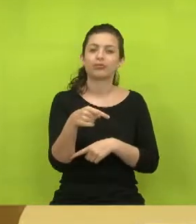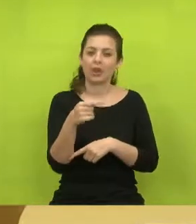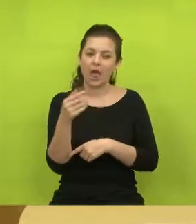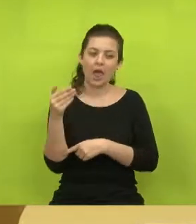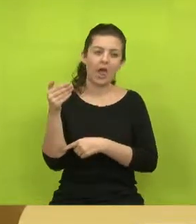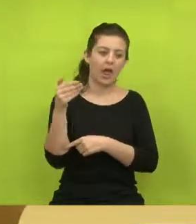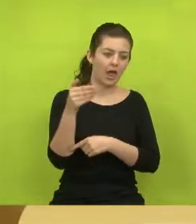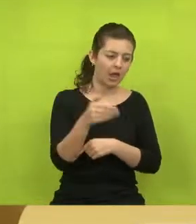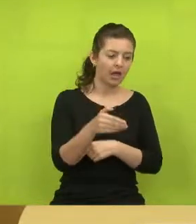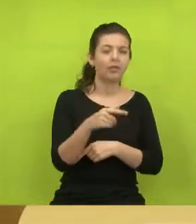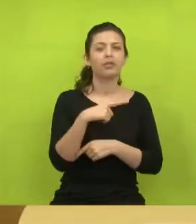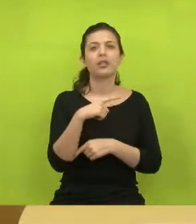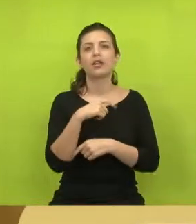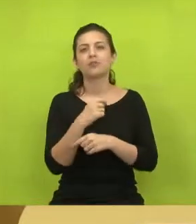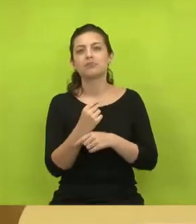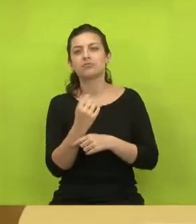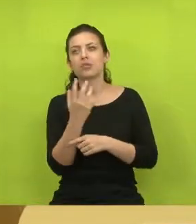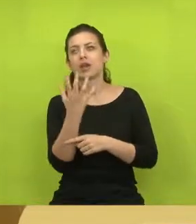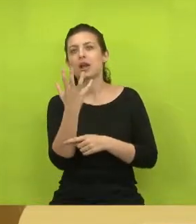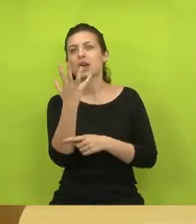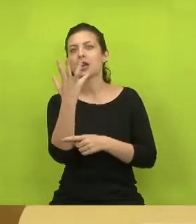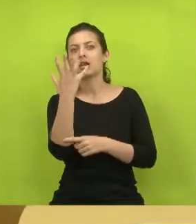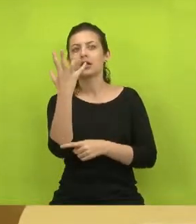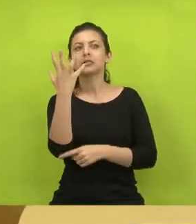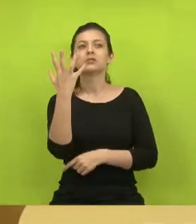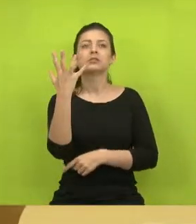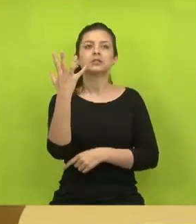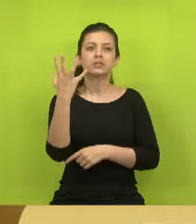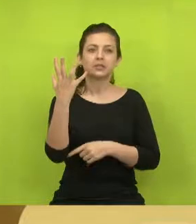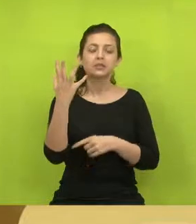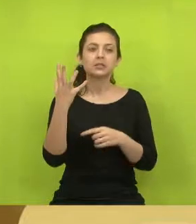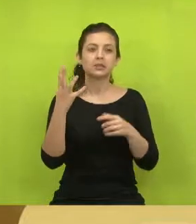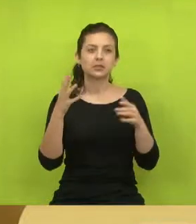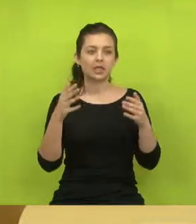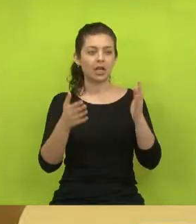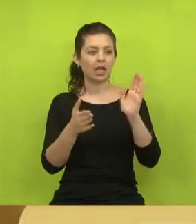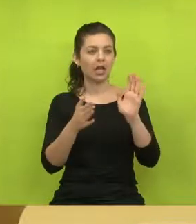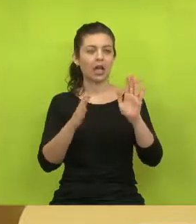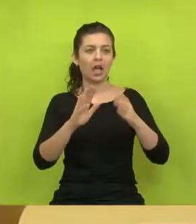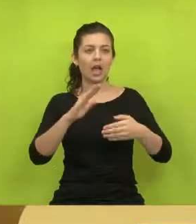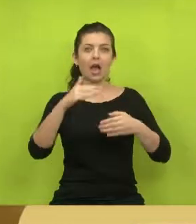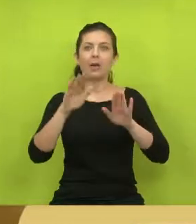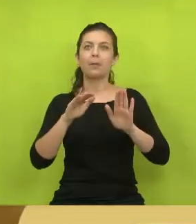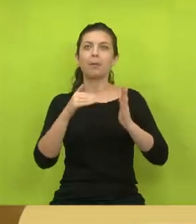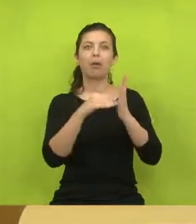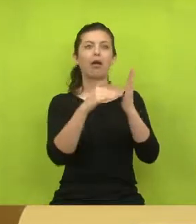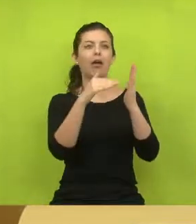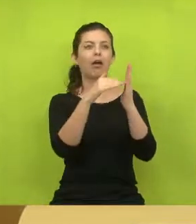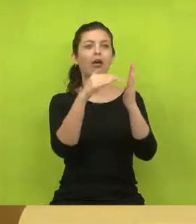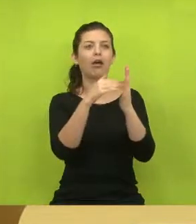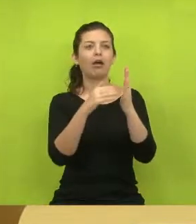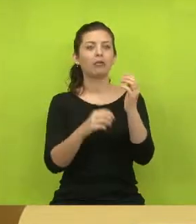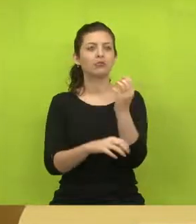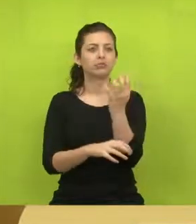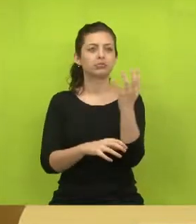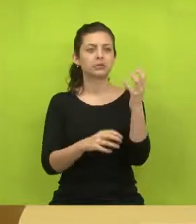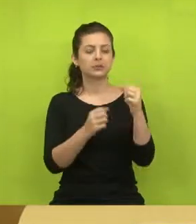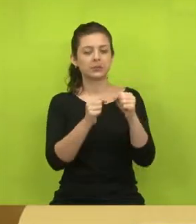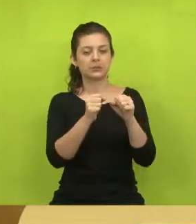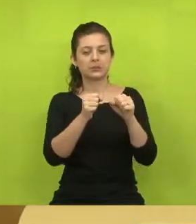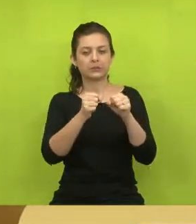tá? E ali tem até árvore crescendo nas paredes do prédio. Vai colocar o prédio praticamente